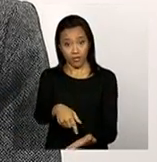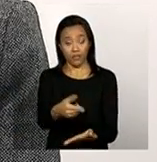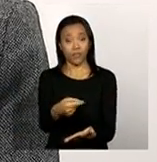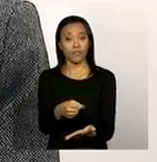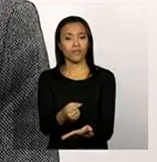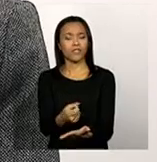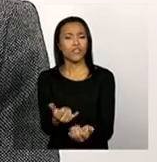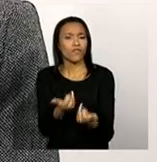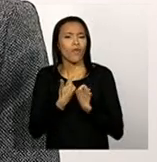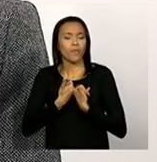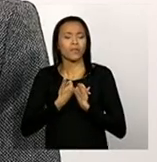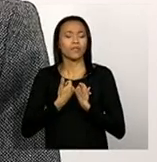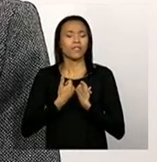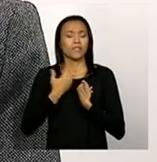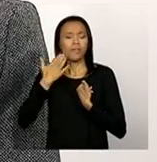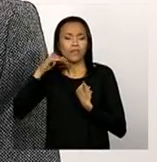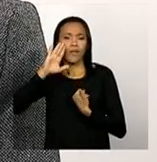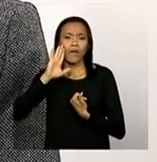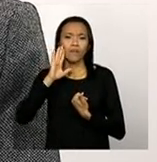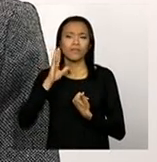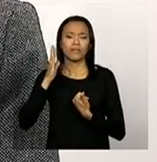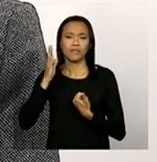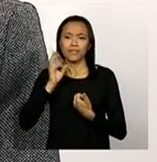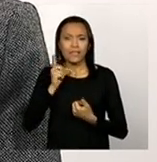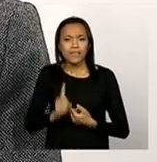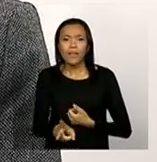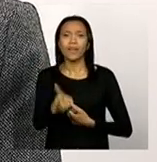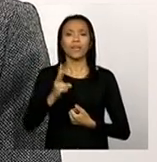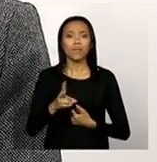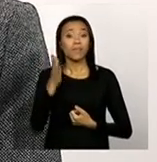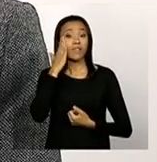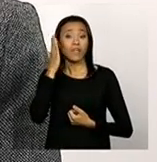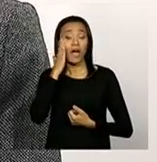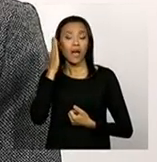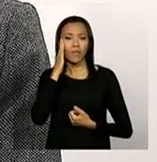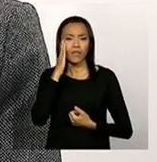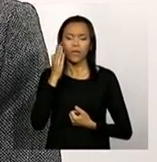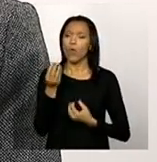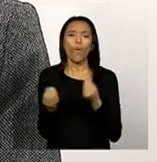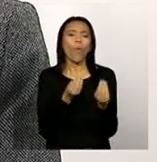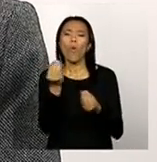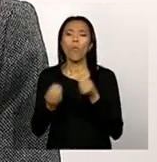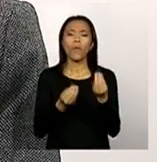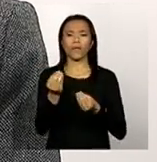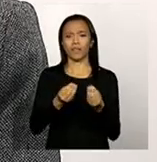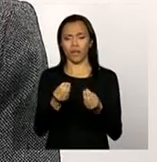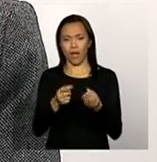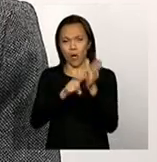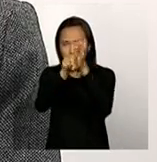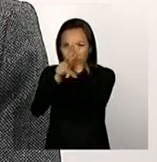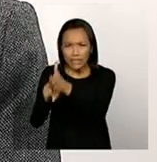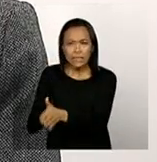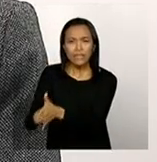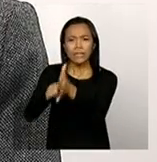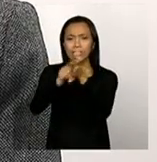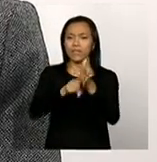tira a cada ano uma grande fotografia do Suas no país. Então, ele é feito todo ano. Ele é feito todo ano.